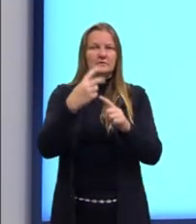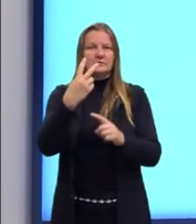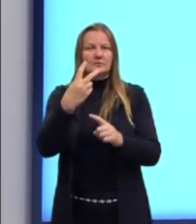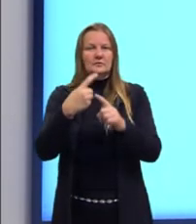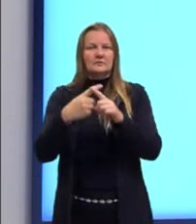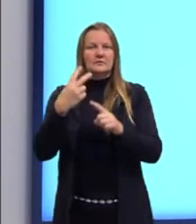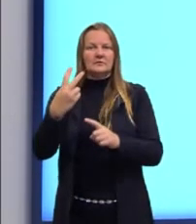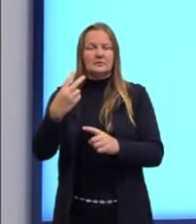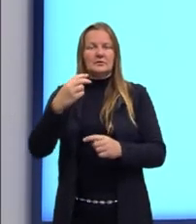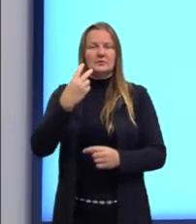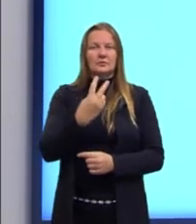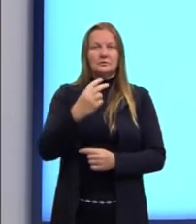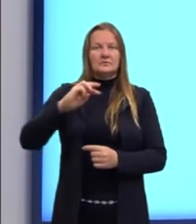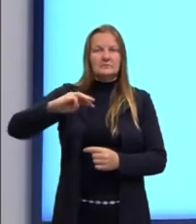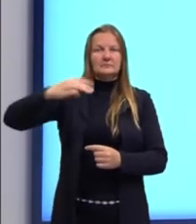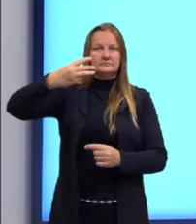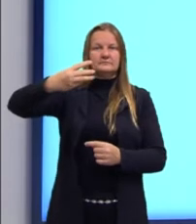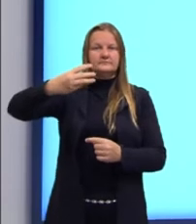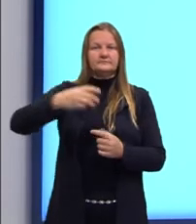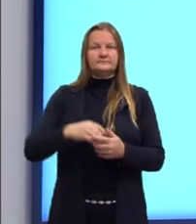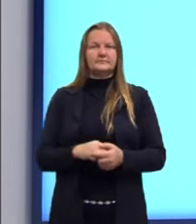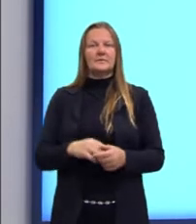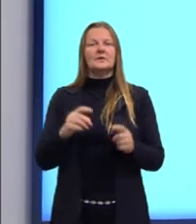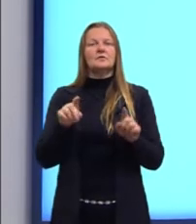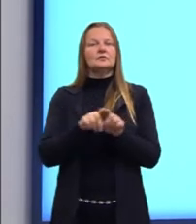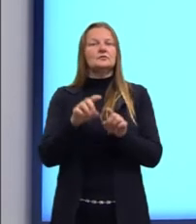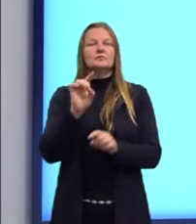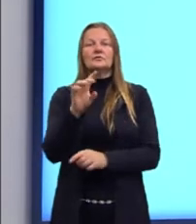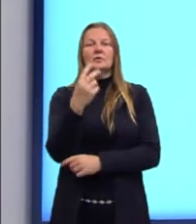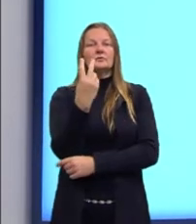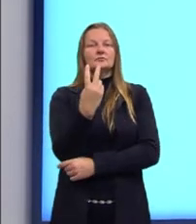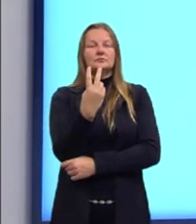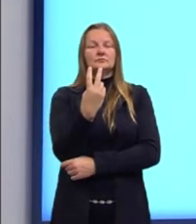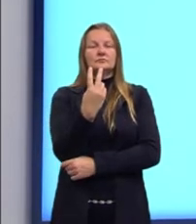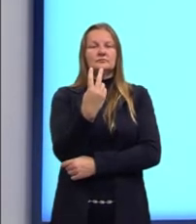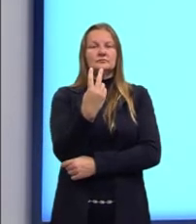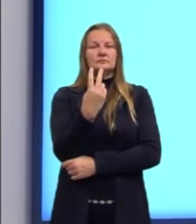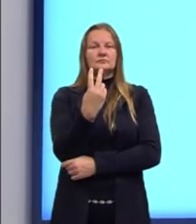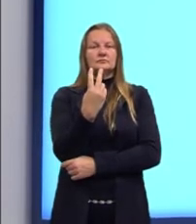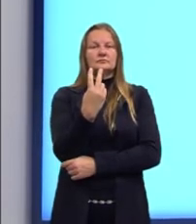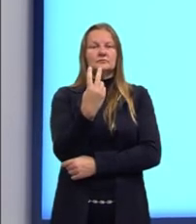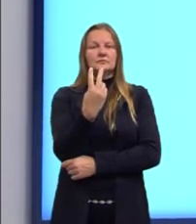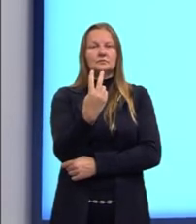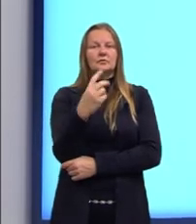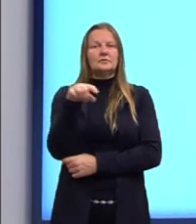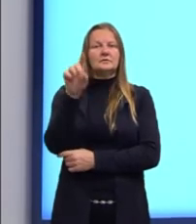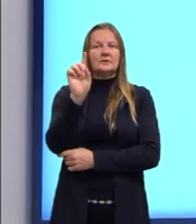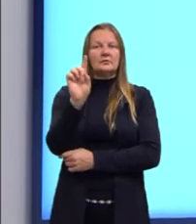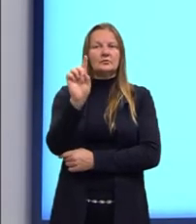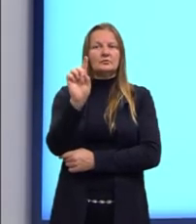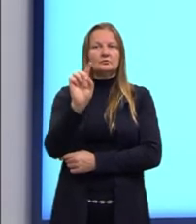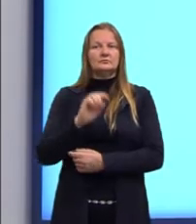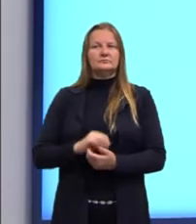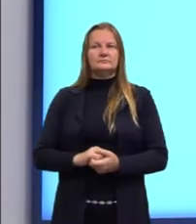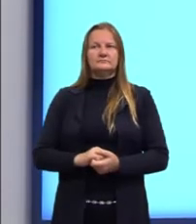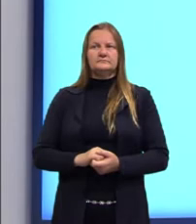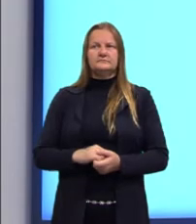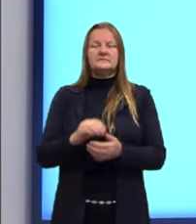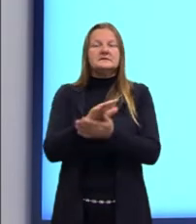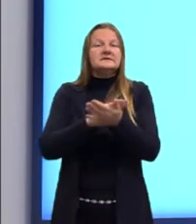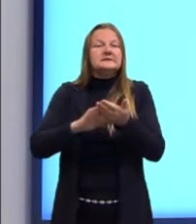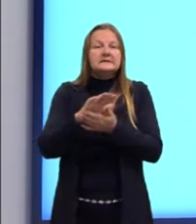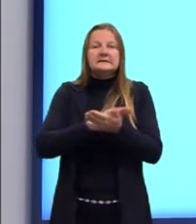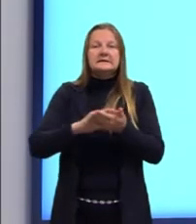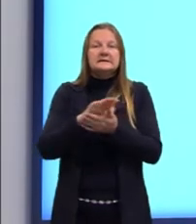é 2 ao cubo, ou ainda somente 2, ele se repetiu uma vez só, 2 elevado a 1. E quando eu não tenho